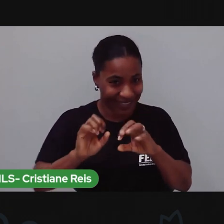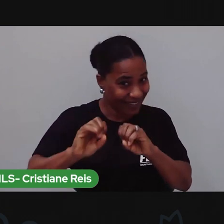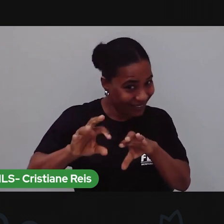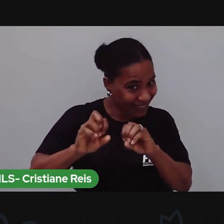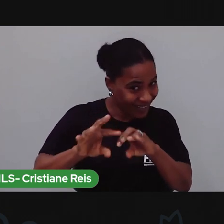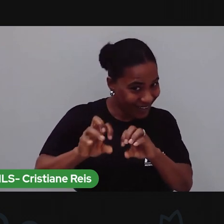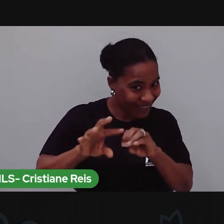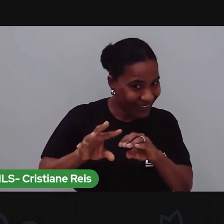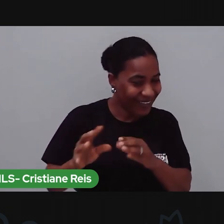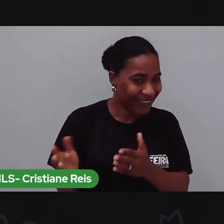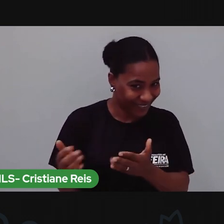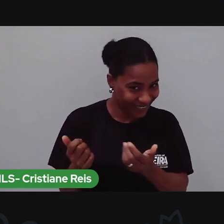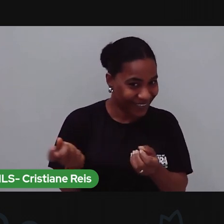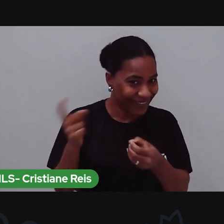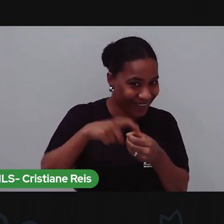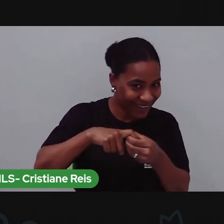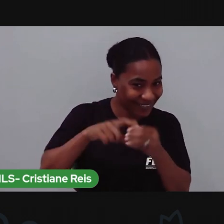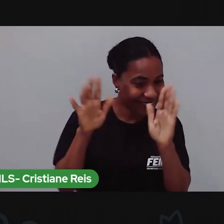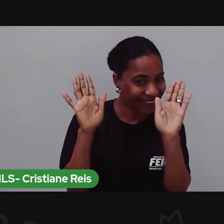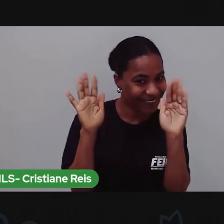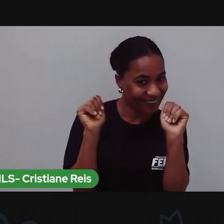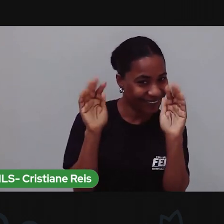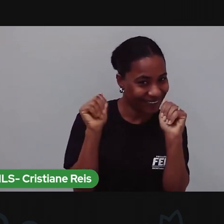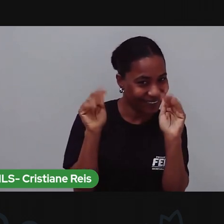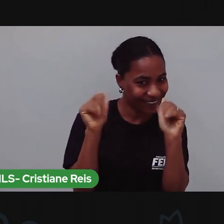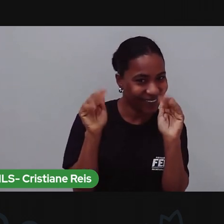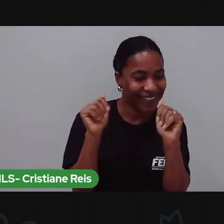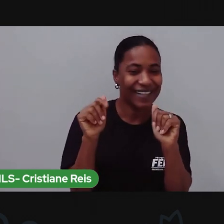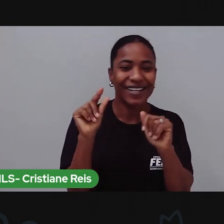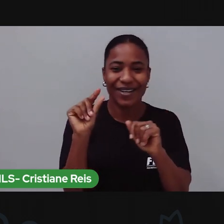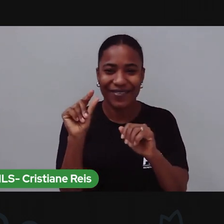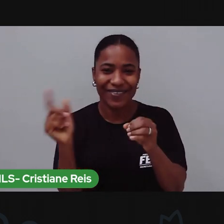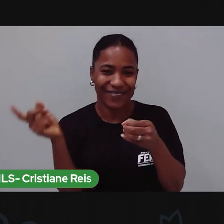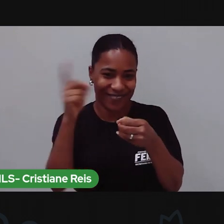volta. Tchau, tchau. Até daqui a pouco.